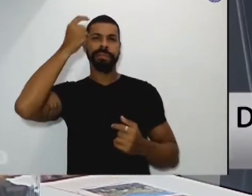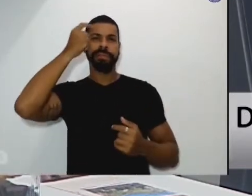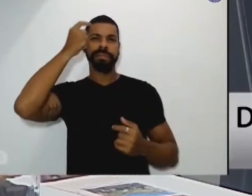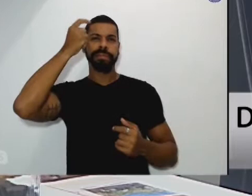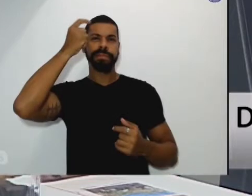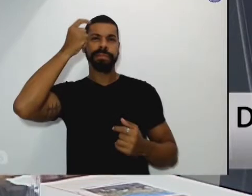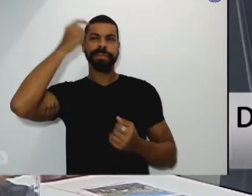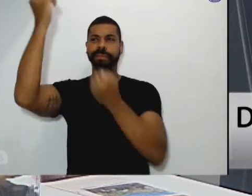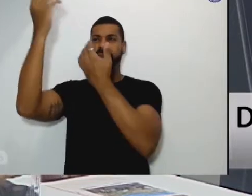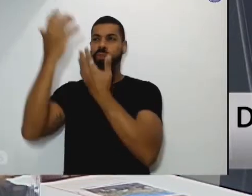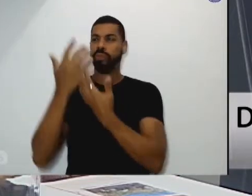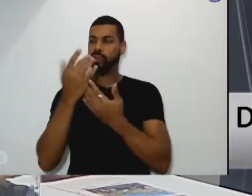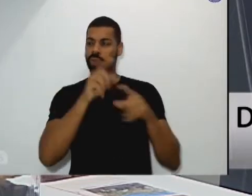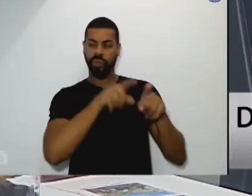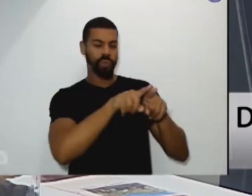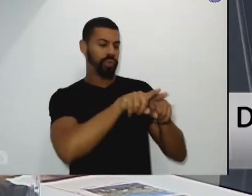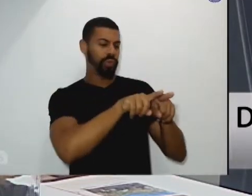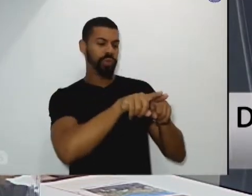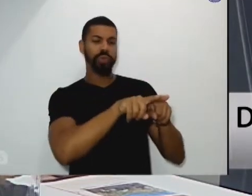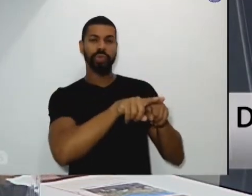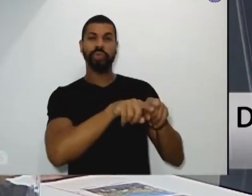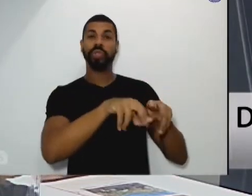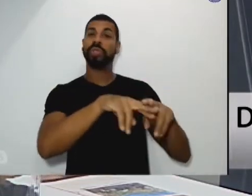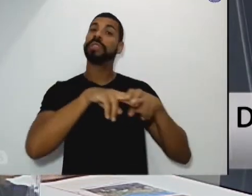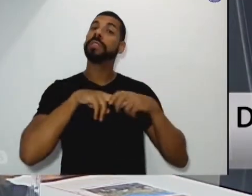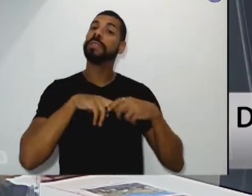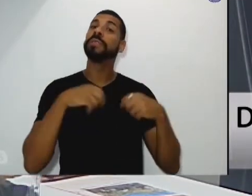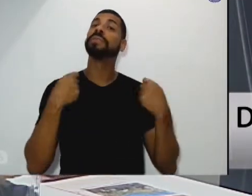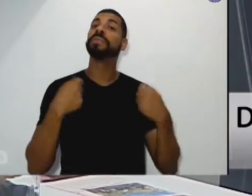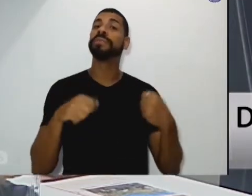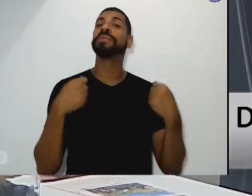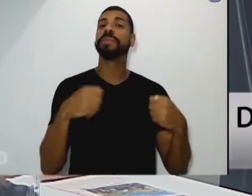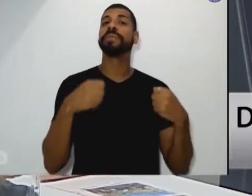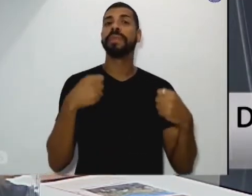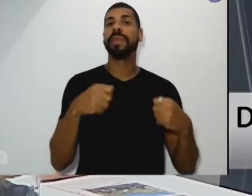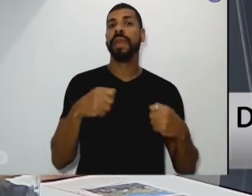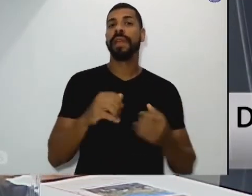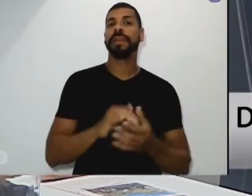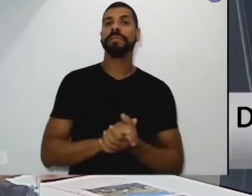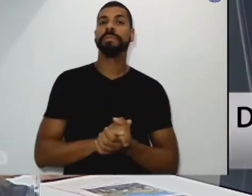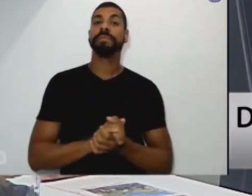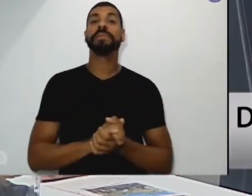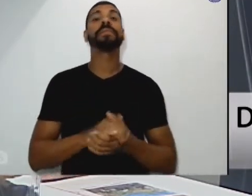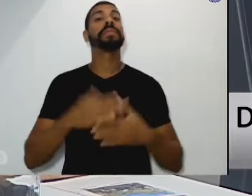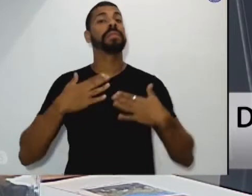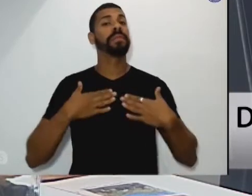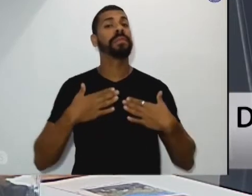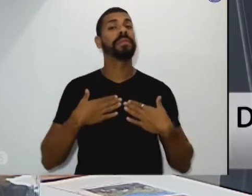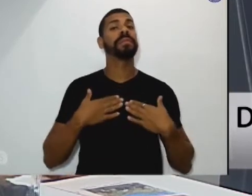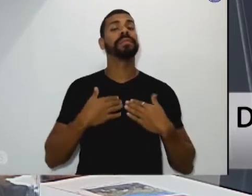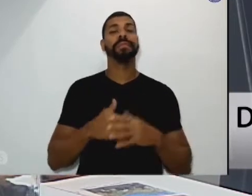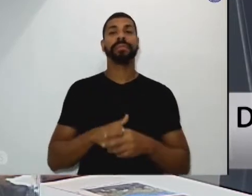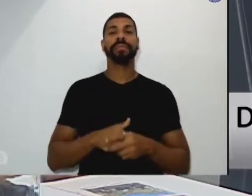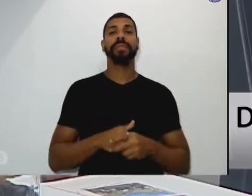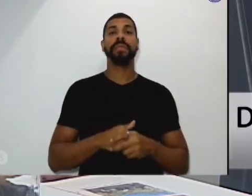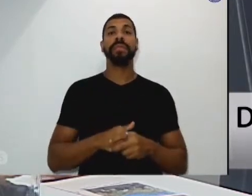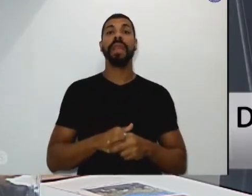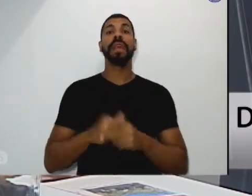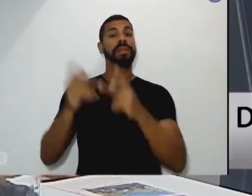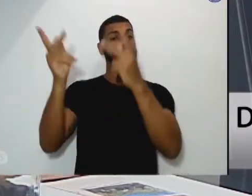irmãos e irmãs necessitados de serem nutridos, vestidos, alojados, visitados.